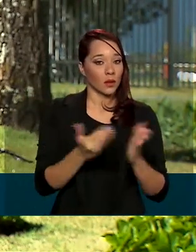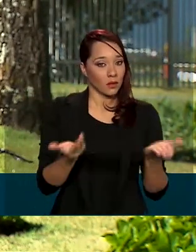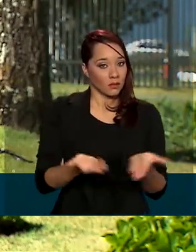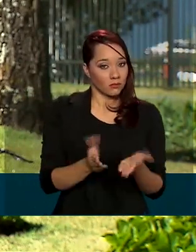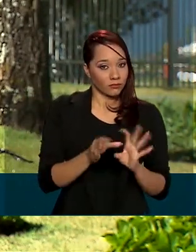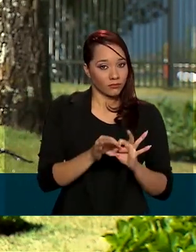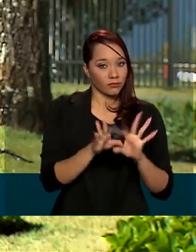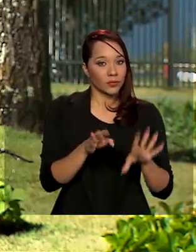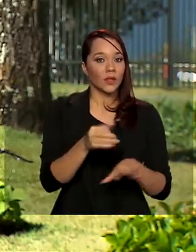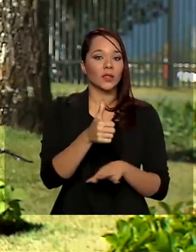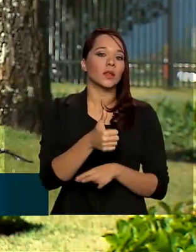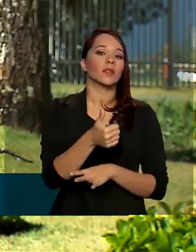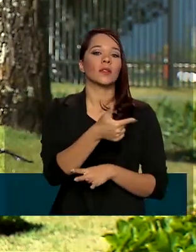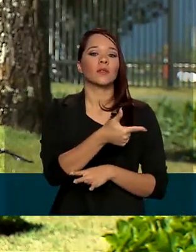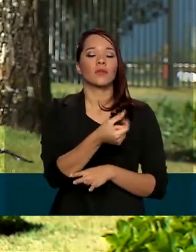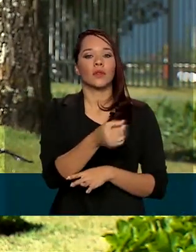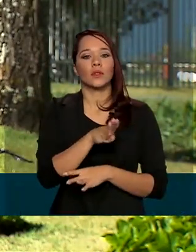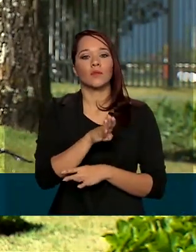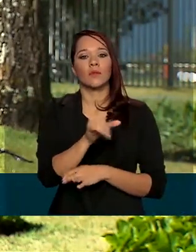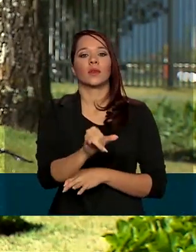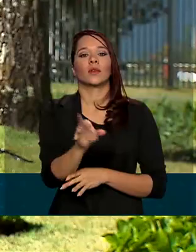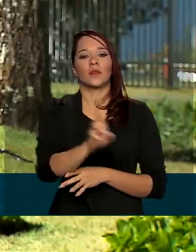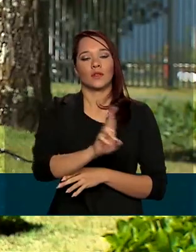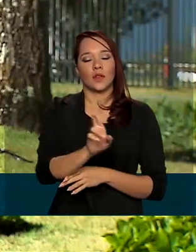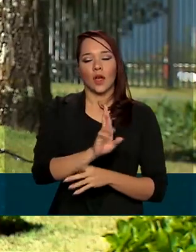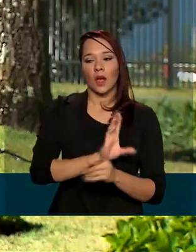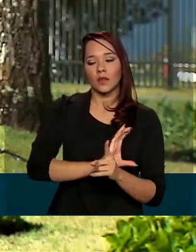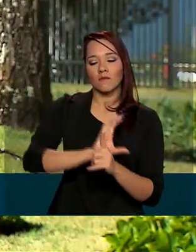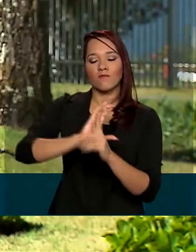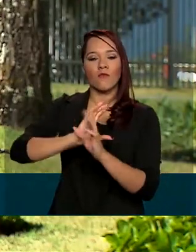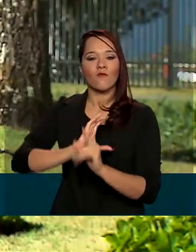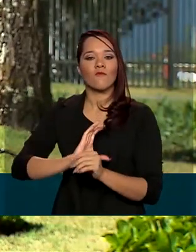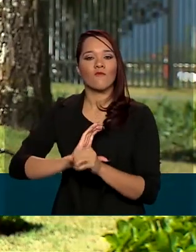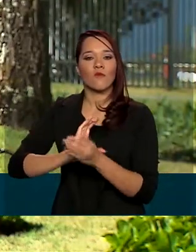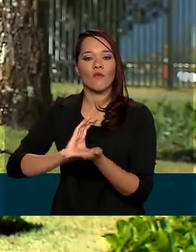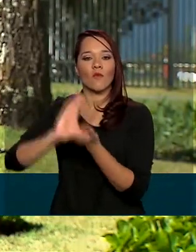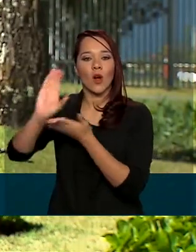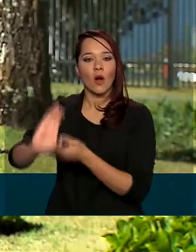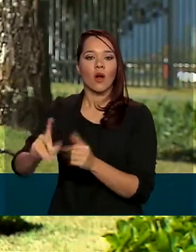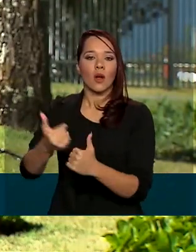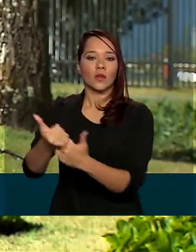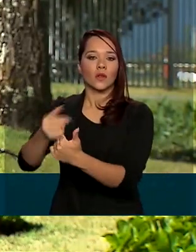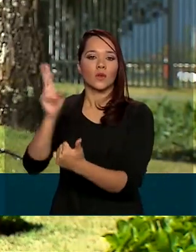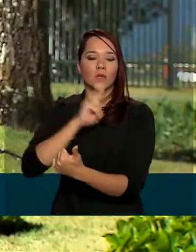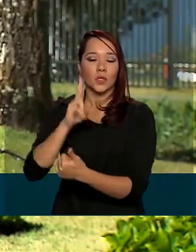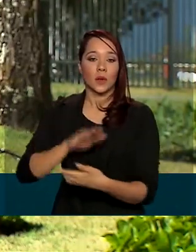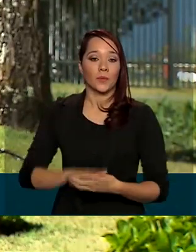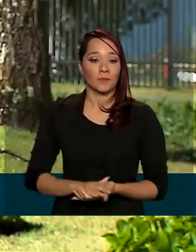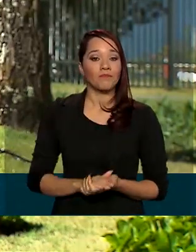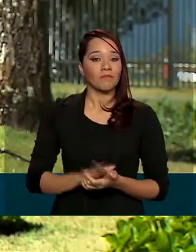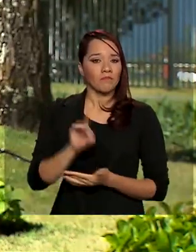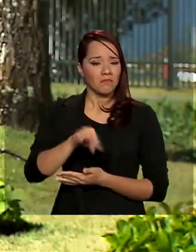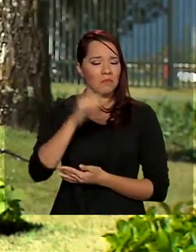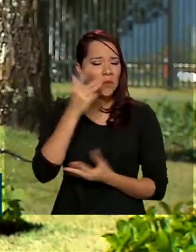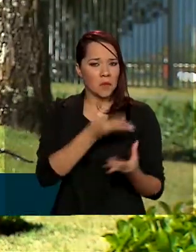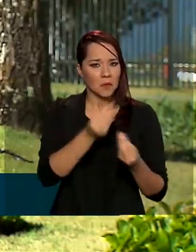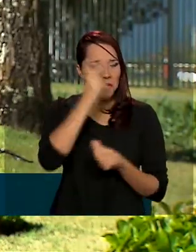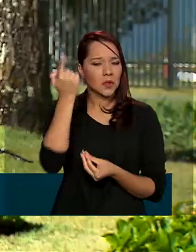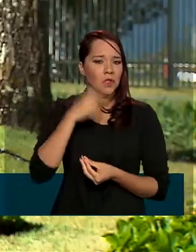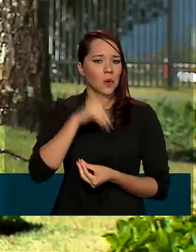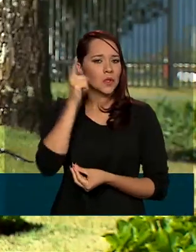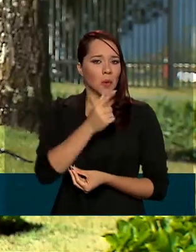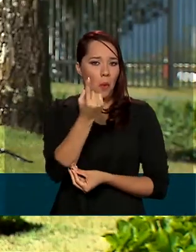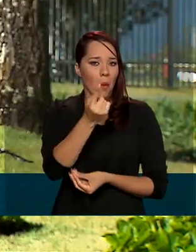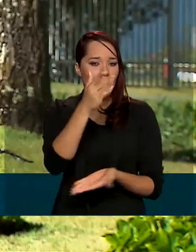liberados cerca de 120 bilhões de reais destinados ao auxílio. Mais de 65 milhões de pessoas já receberam ao menos uma das